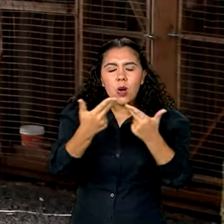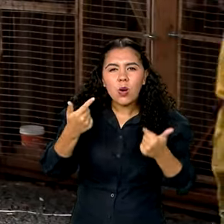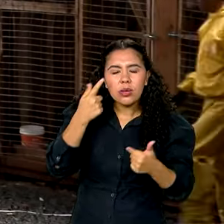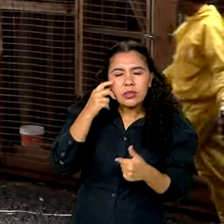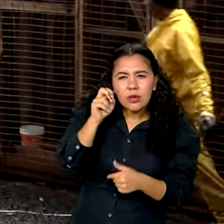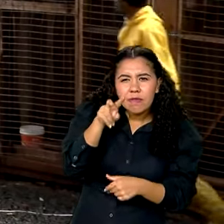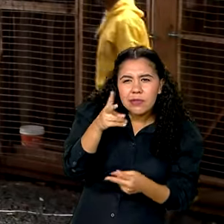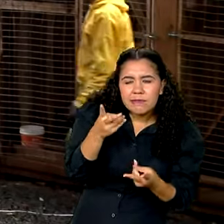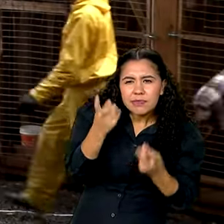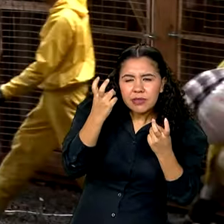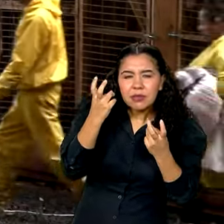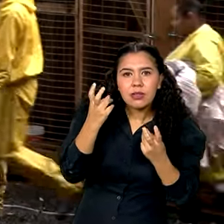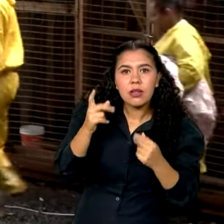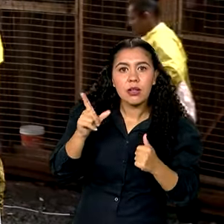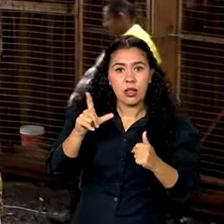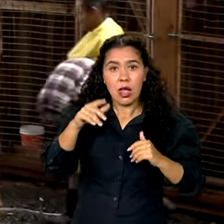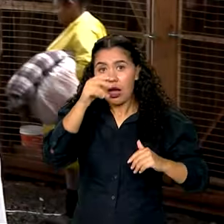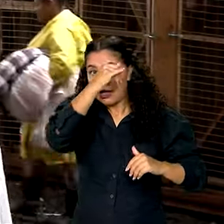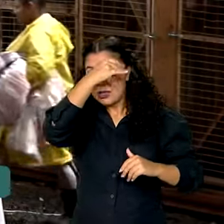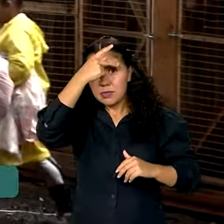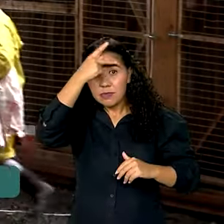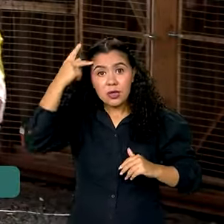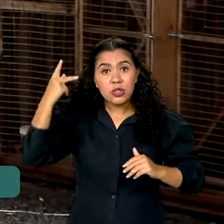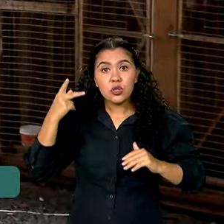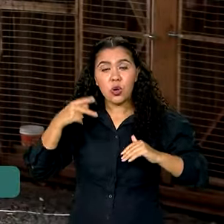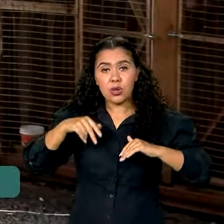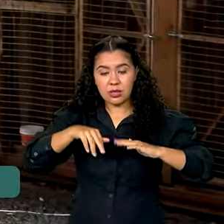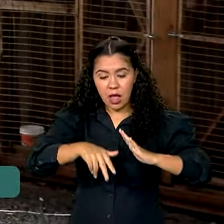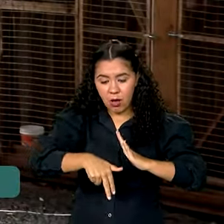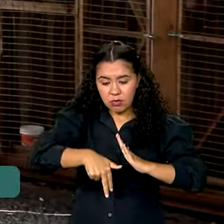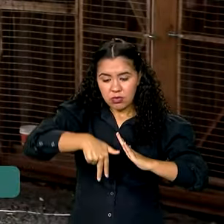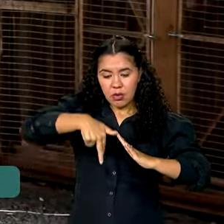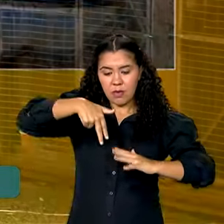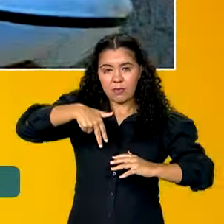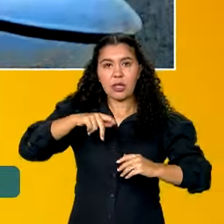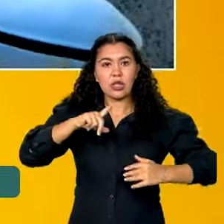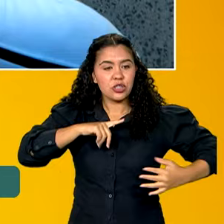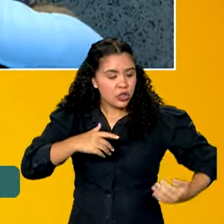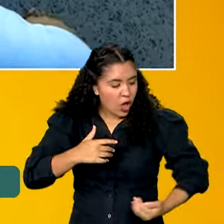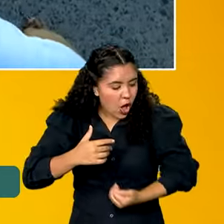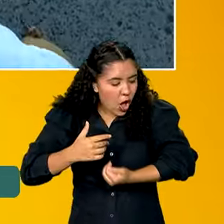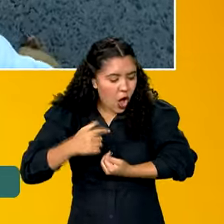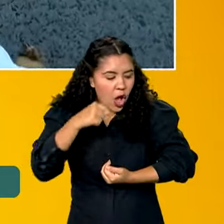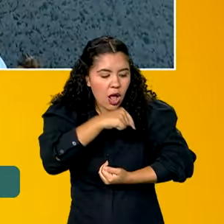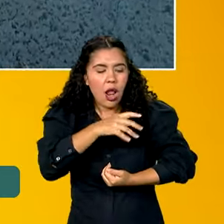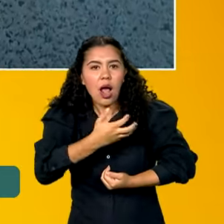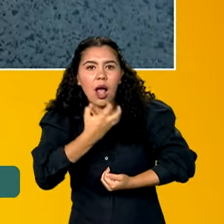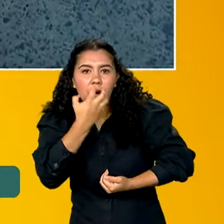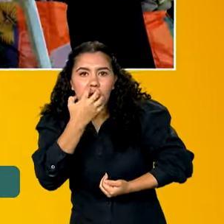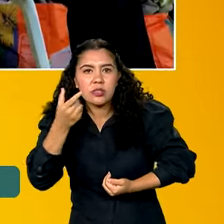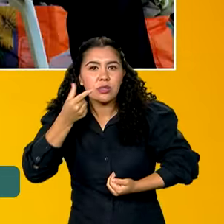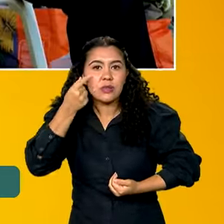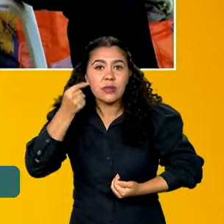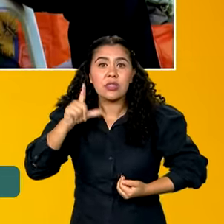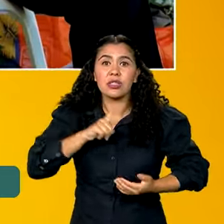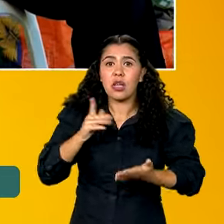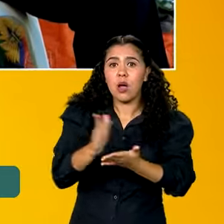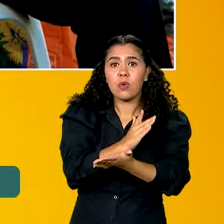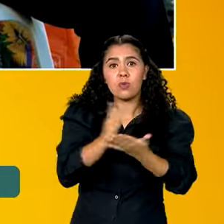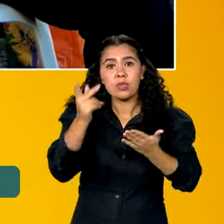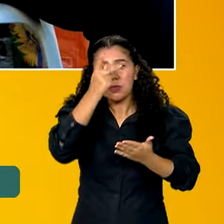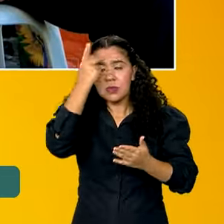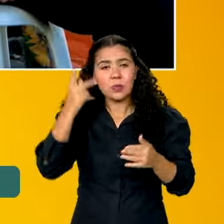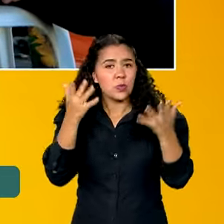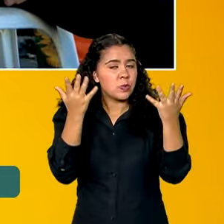As pessoas saíam de dentro da água com seus bichinhos de estimação no colo e muita gente, inclusive, nem queria ser resgatada se